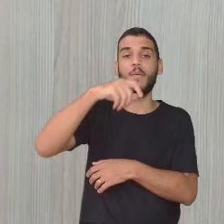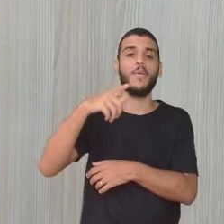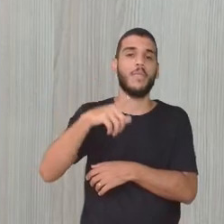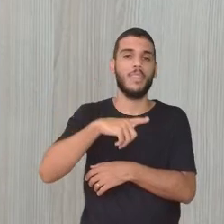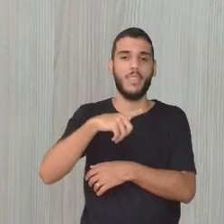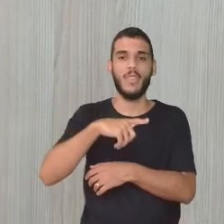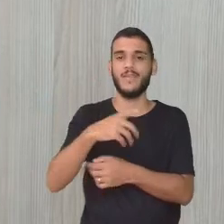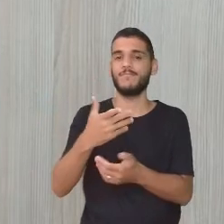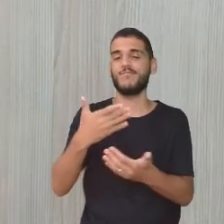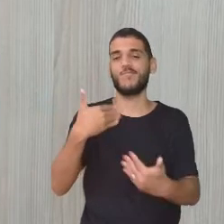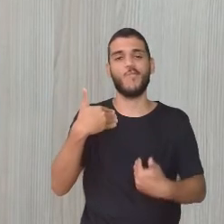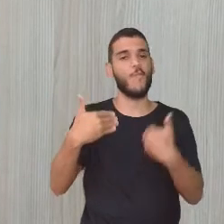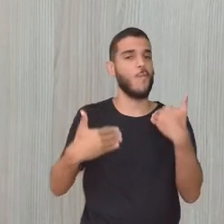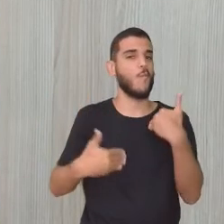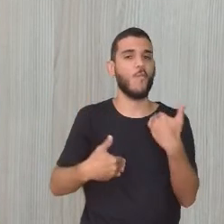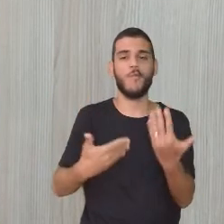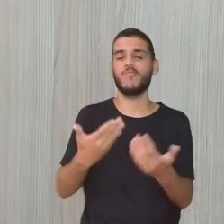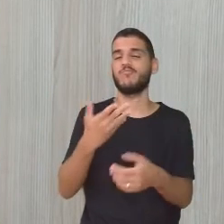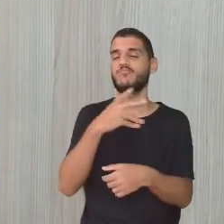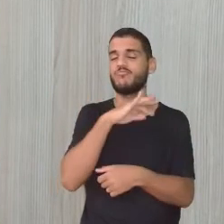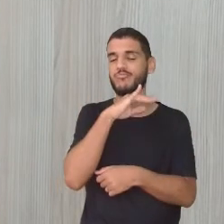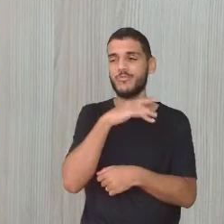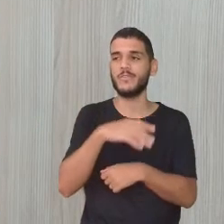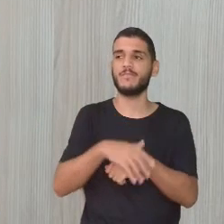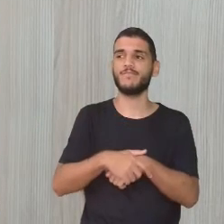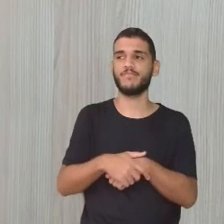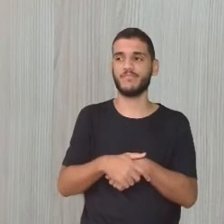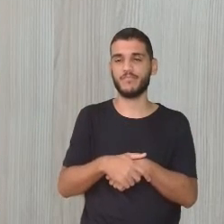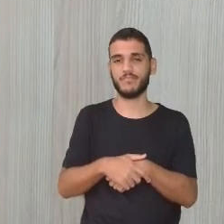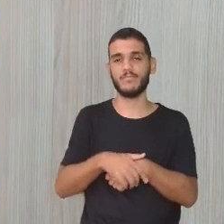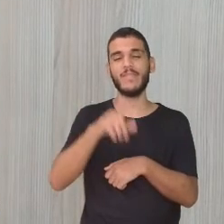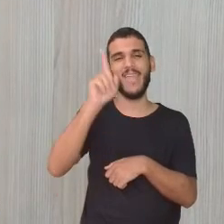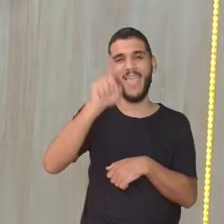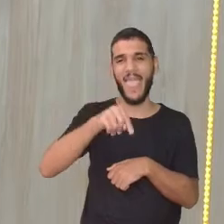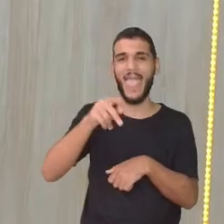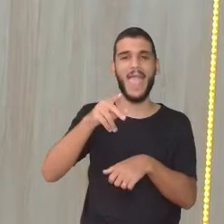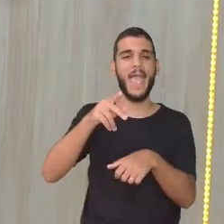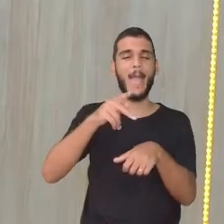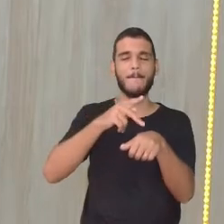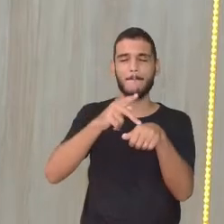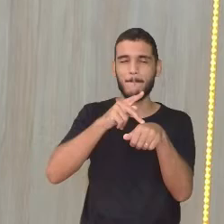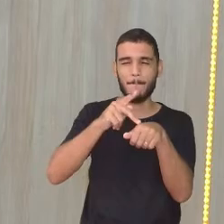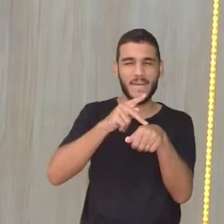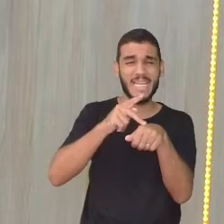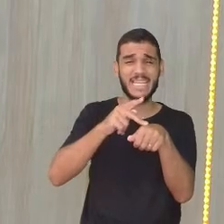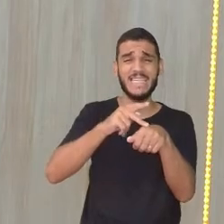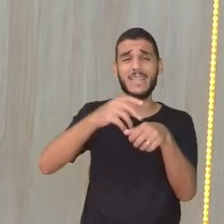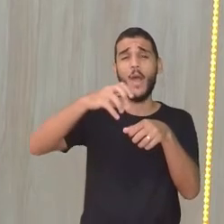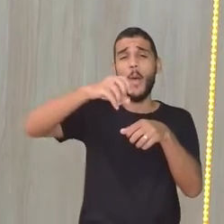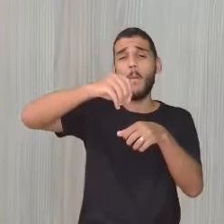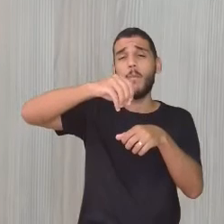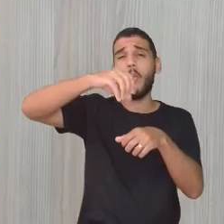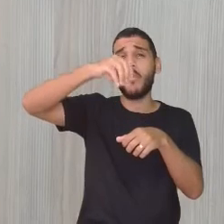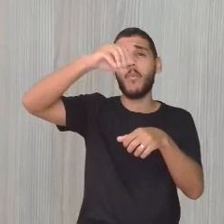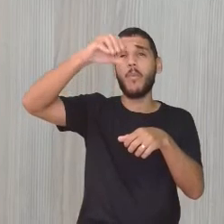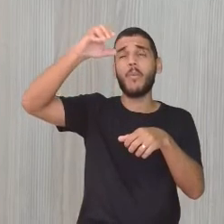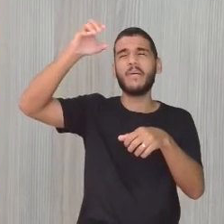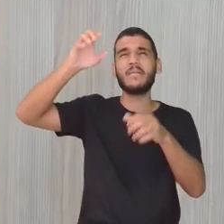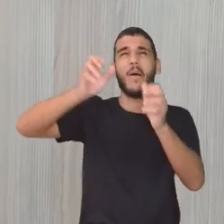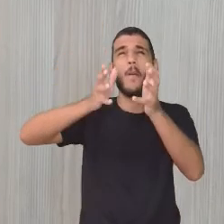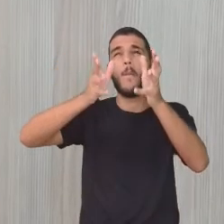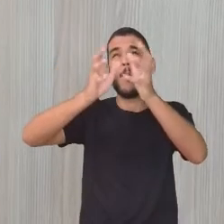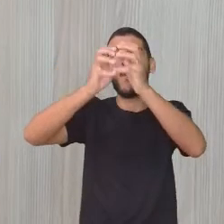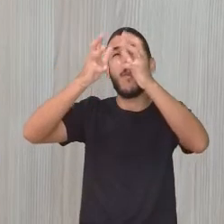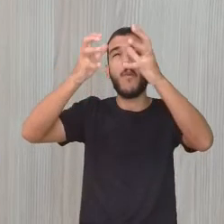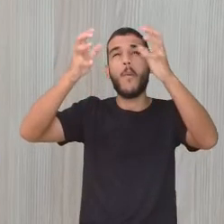ficava ali naquele ambiente. preta, né? Bem poluído isso. E triste,